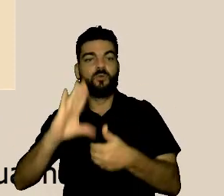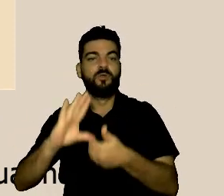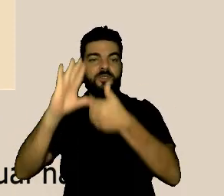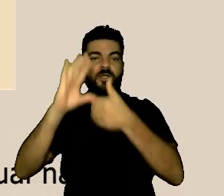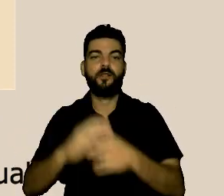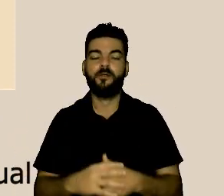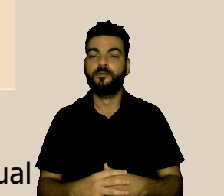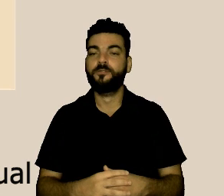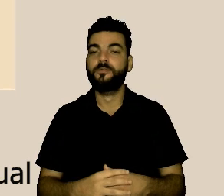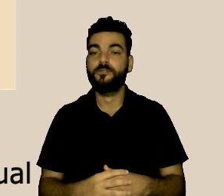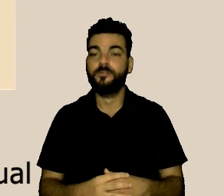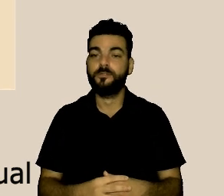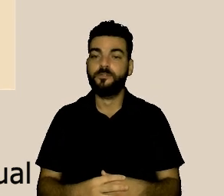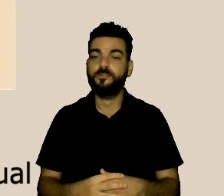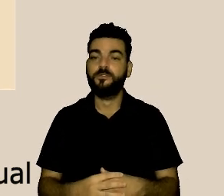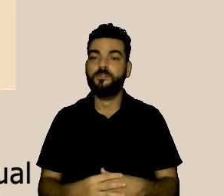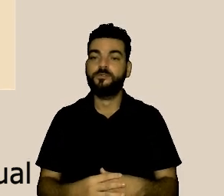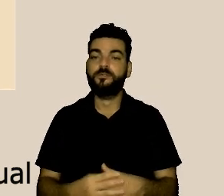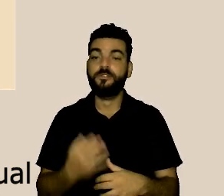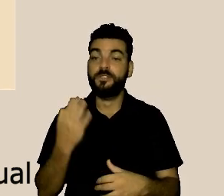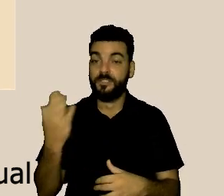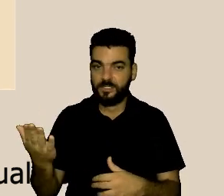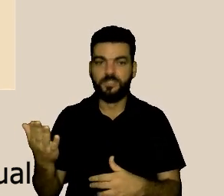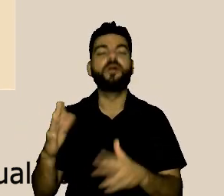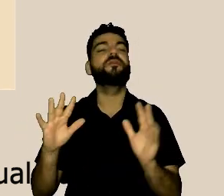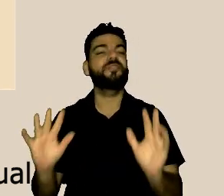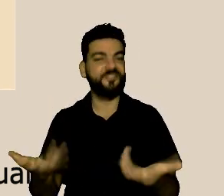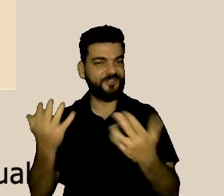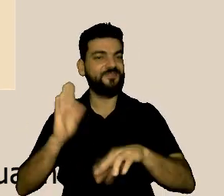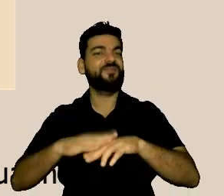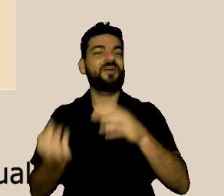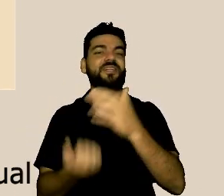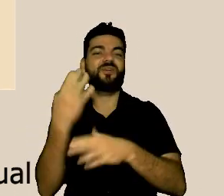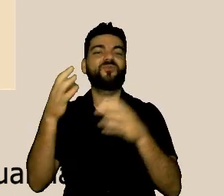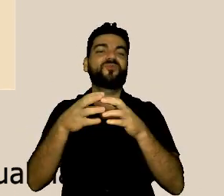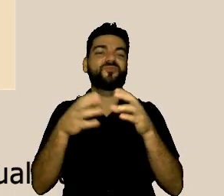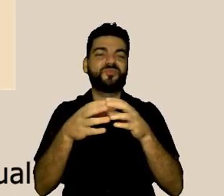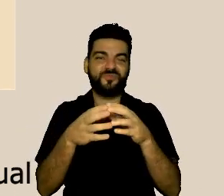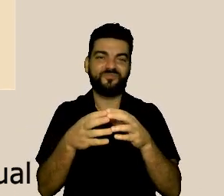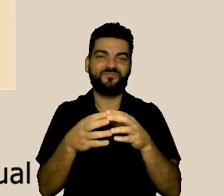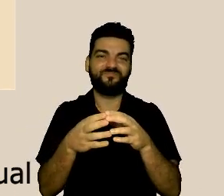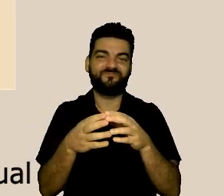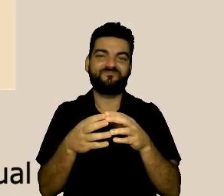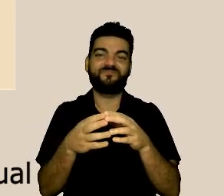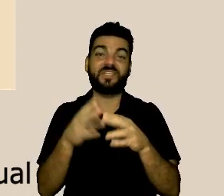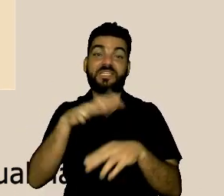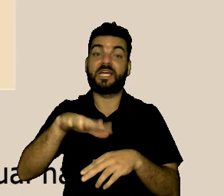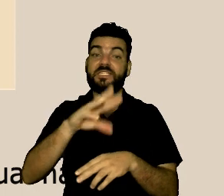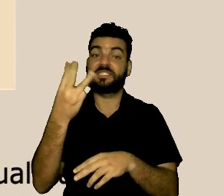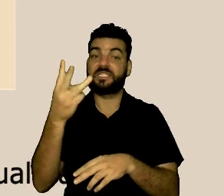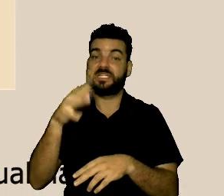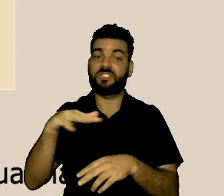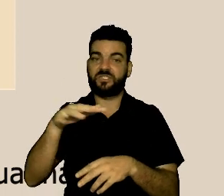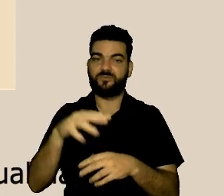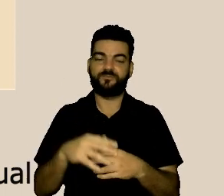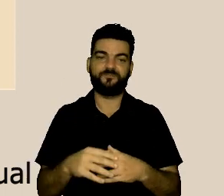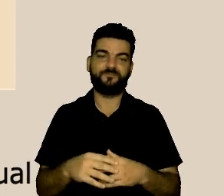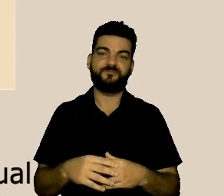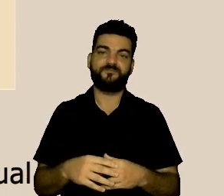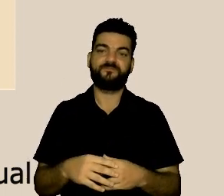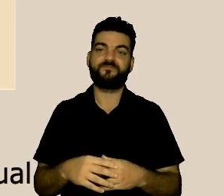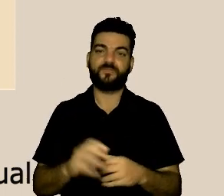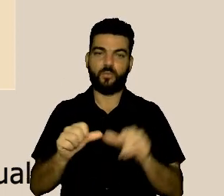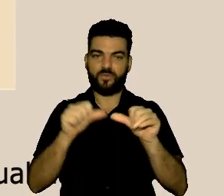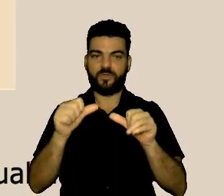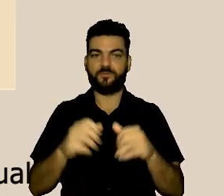resolução que mobilizou a criação das comissões dentro da terceira região. Pode